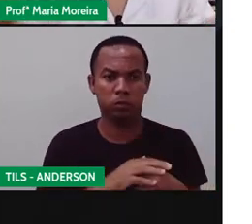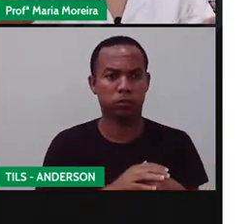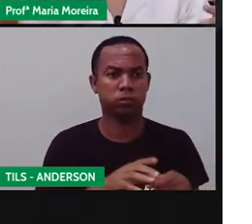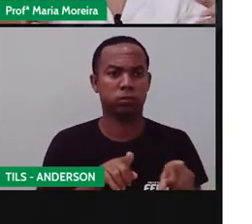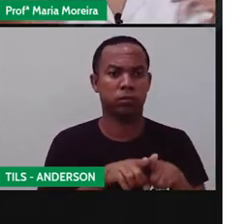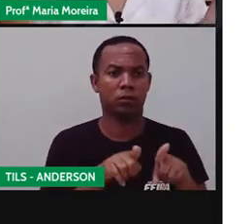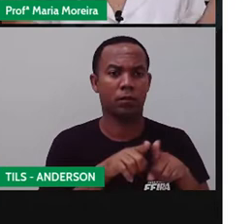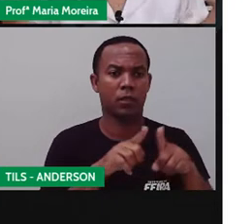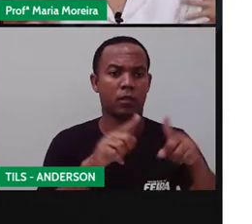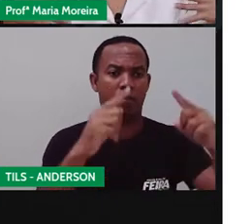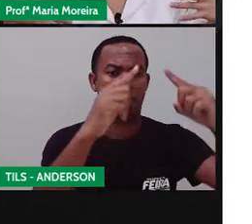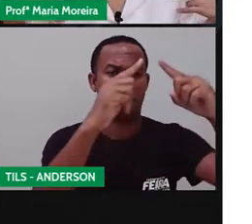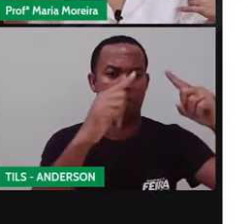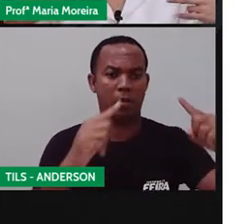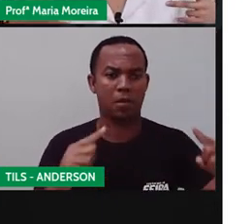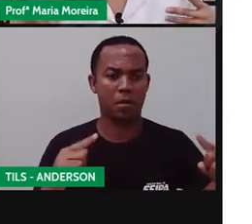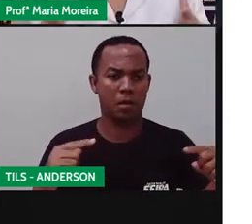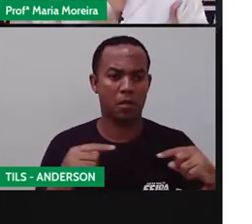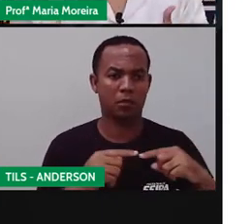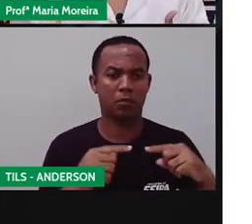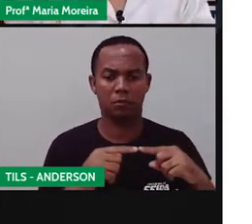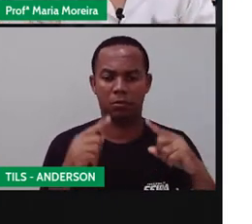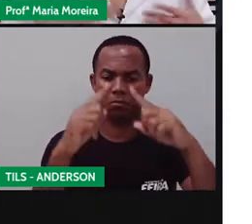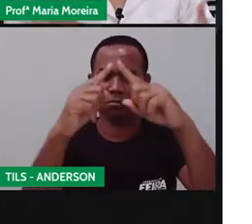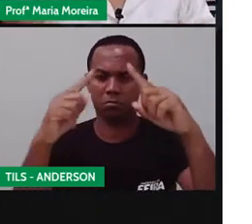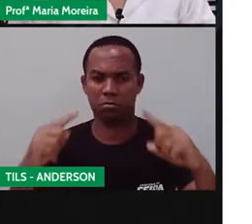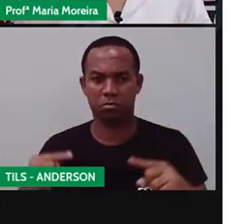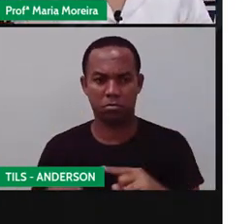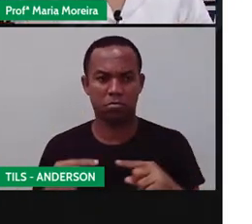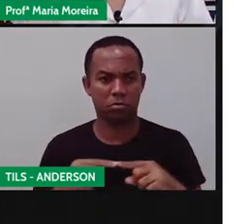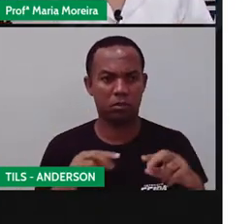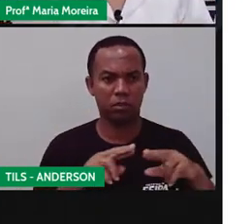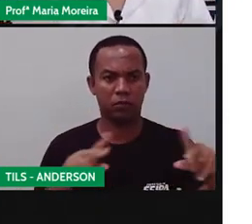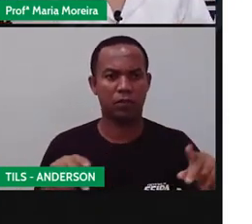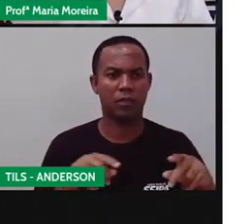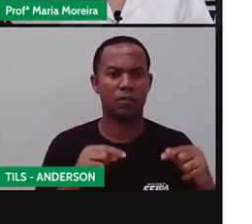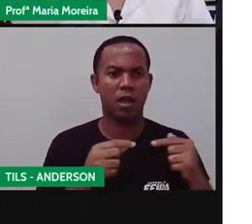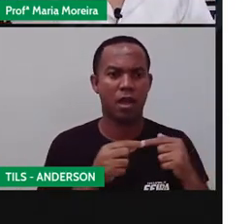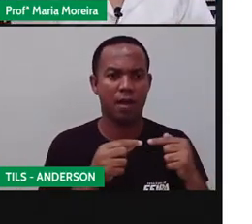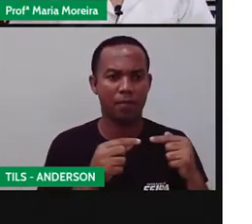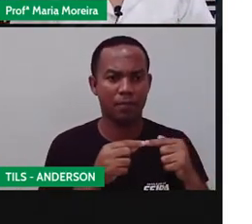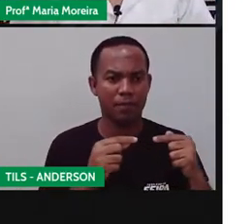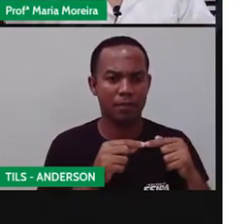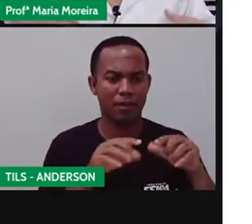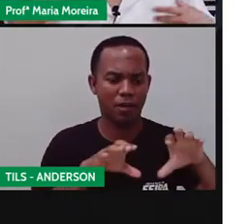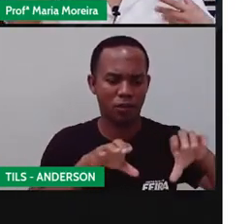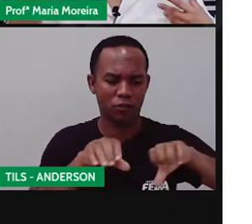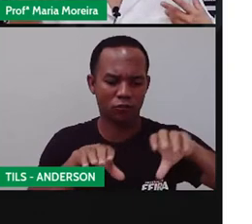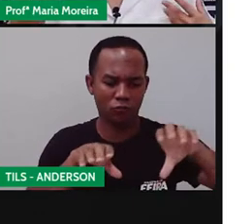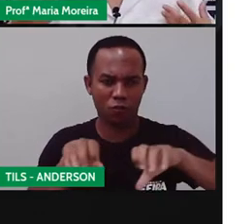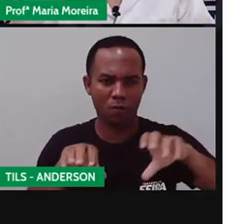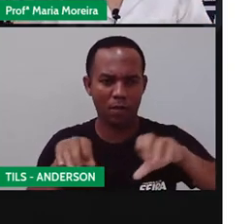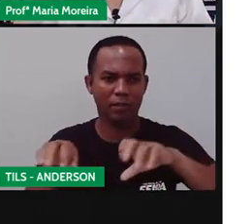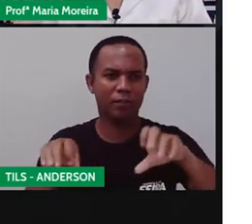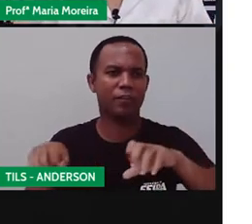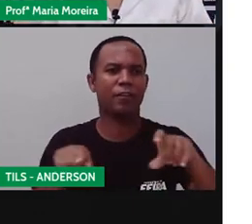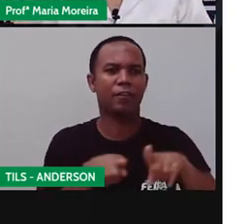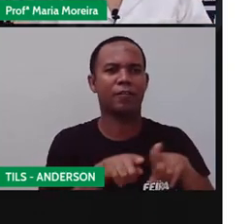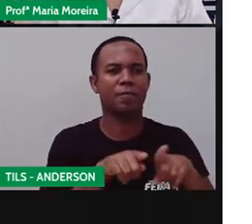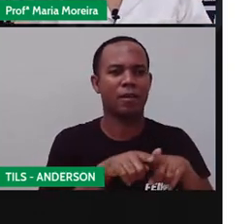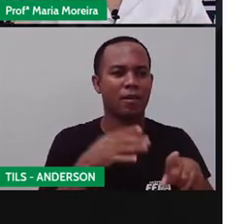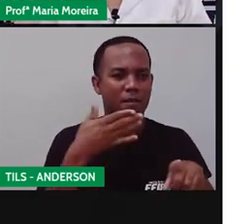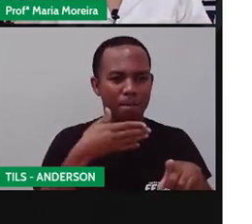trouxe pirâmides, quadrados. Lembram? Pronto. Isso é geometria, né? Para melhor aproveitá-lo,